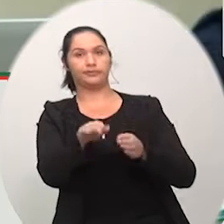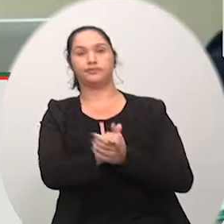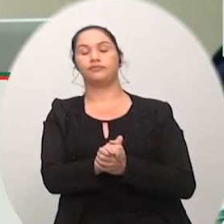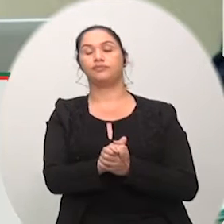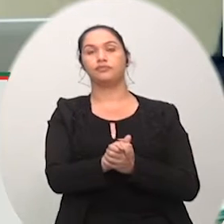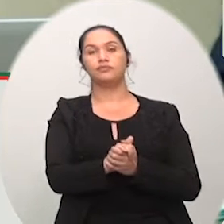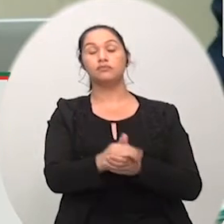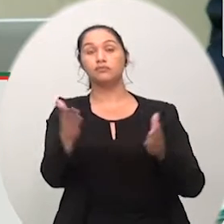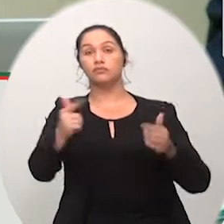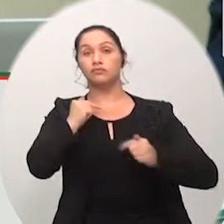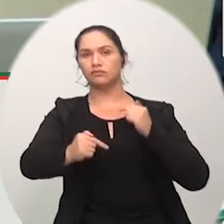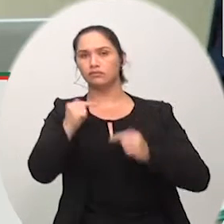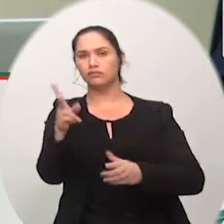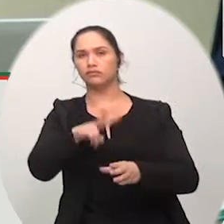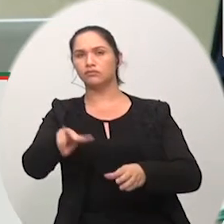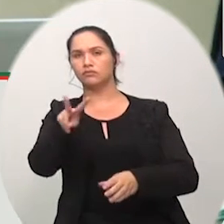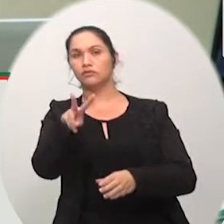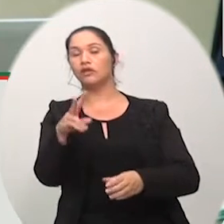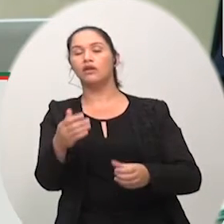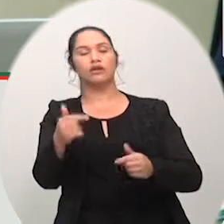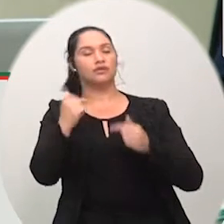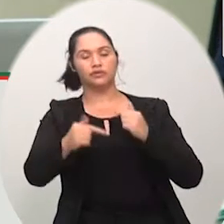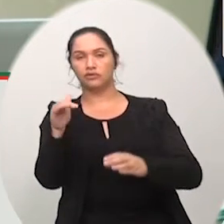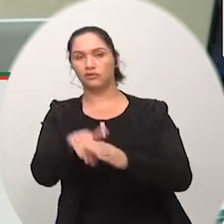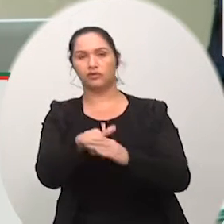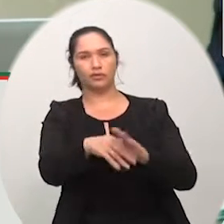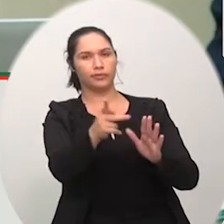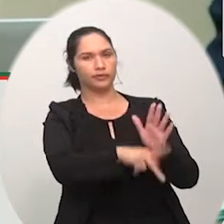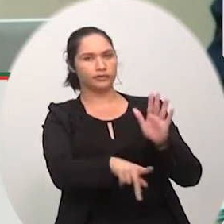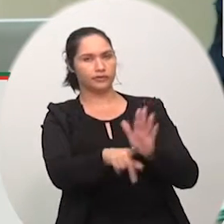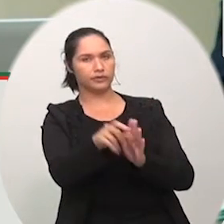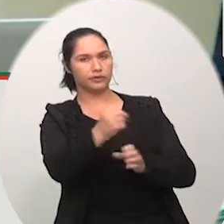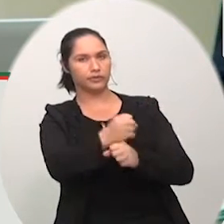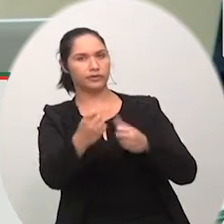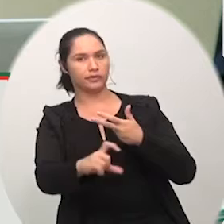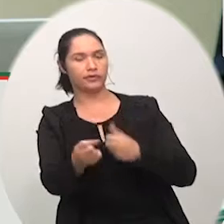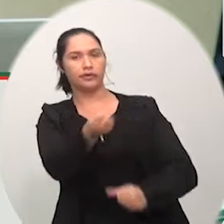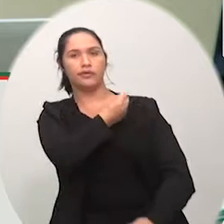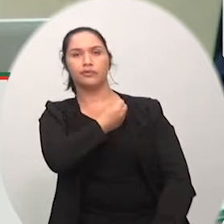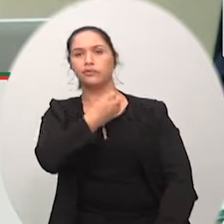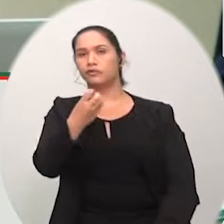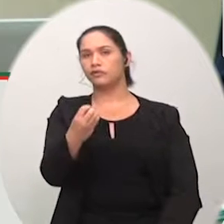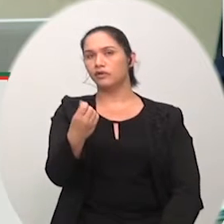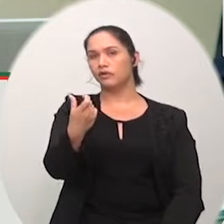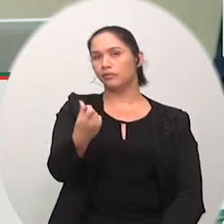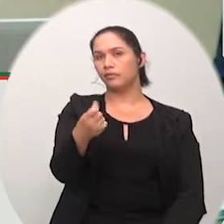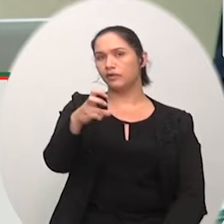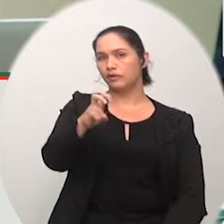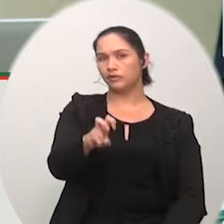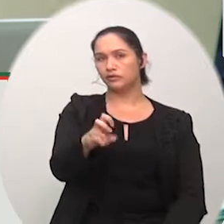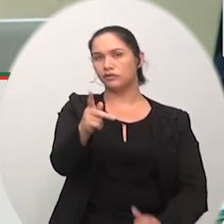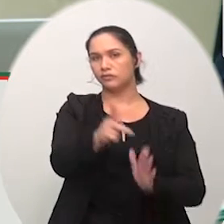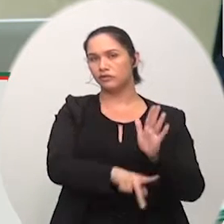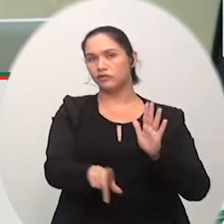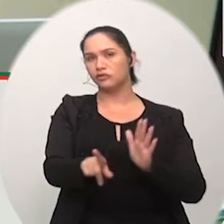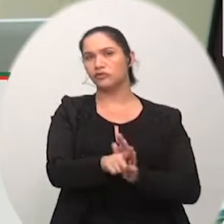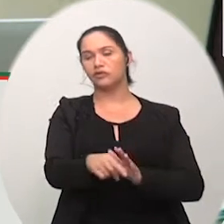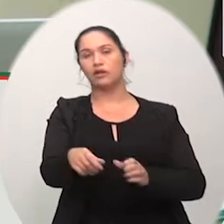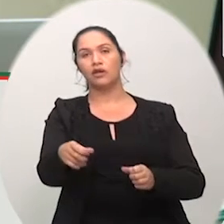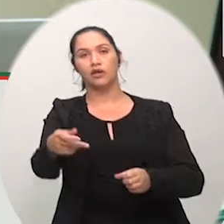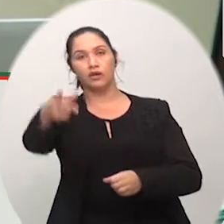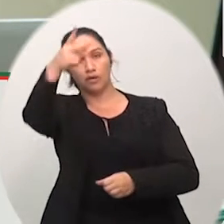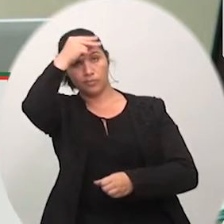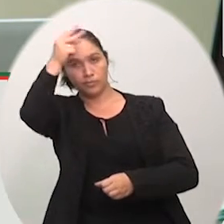em única discussão e votação projeto de lei do executivo o PE 065 barra 18 encaminhado pelo prefeito